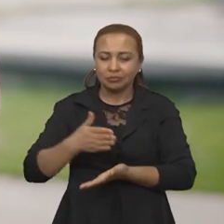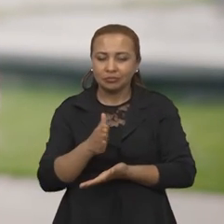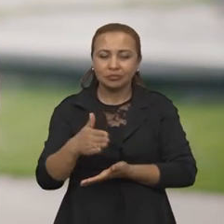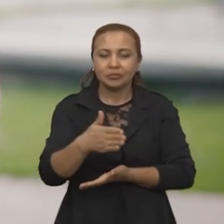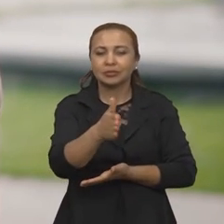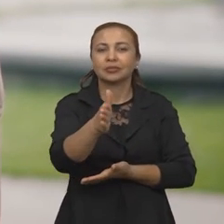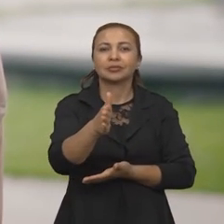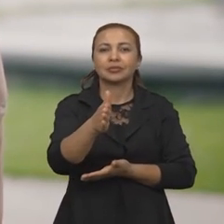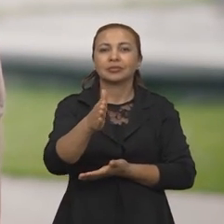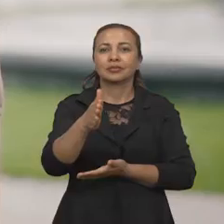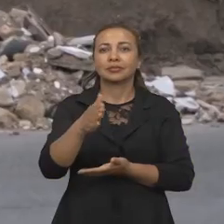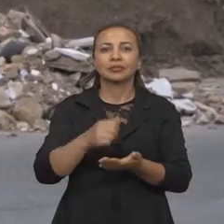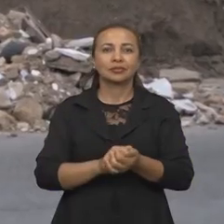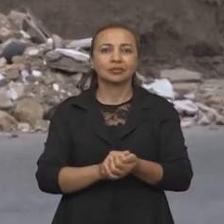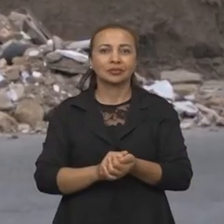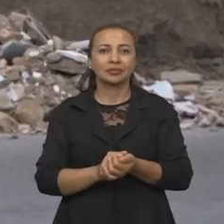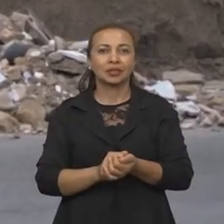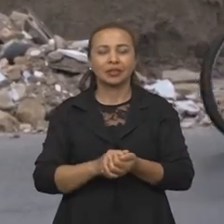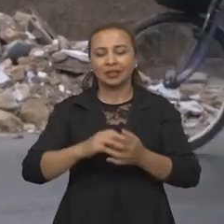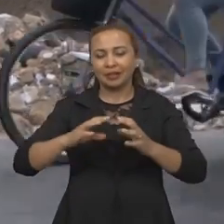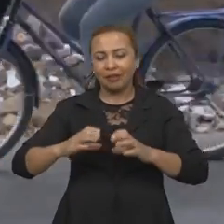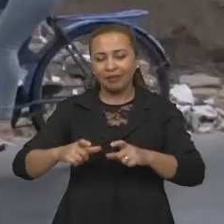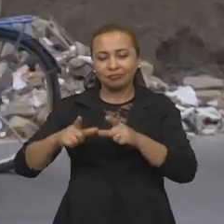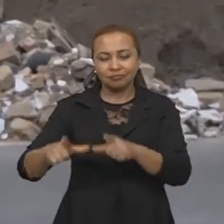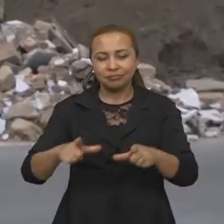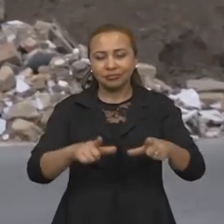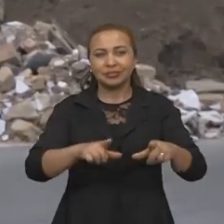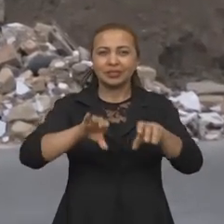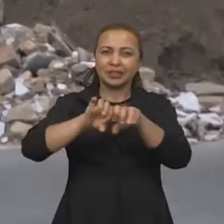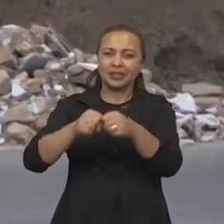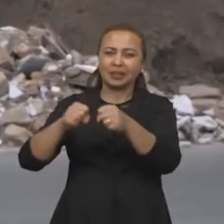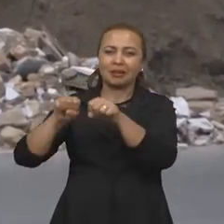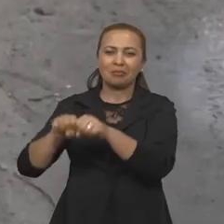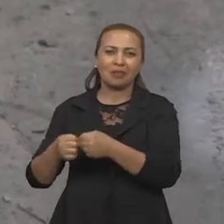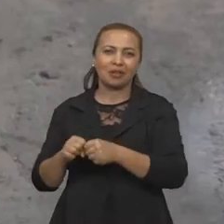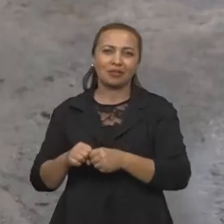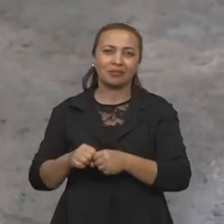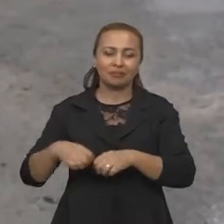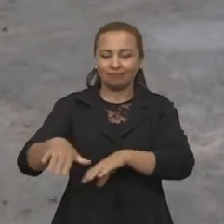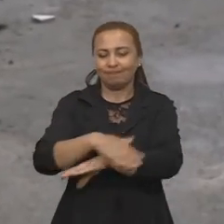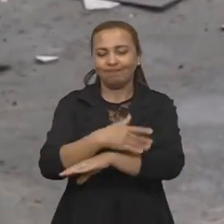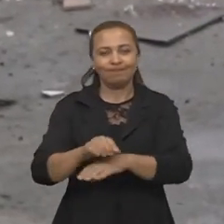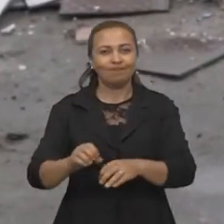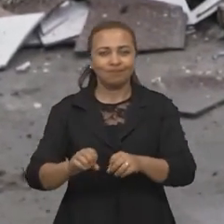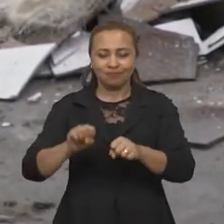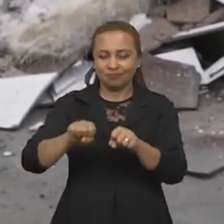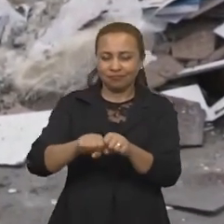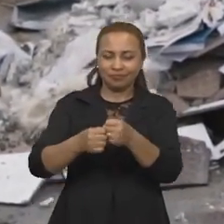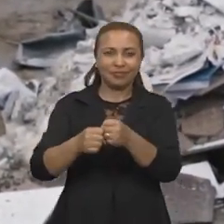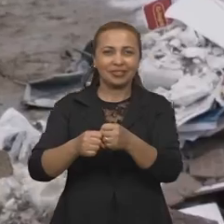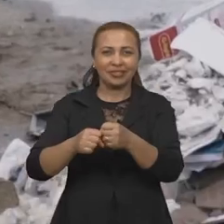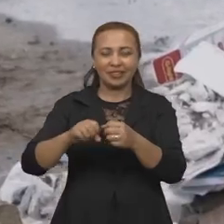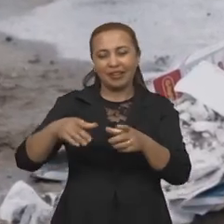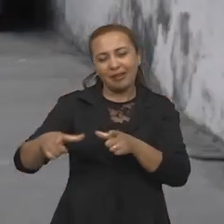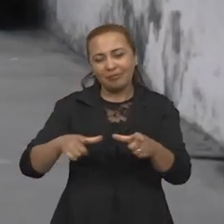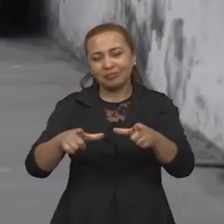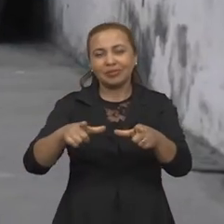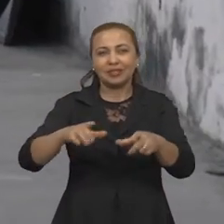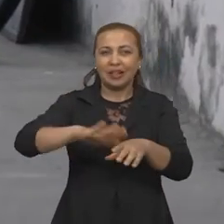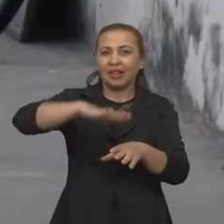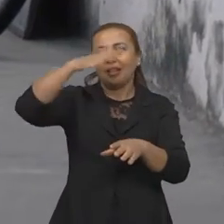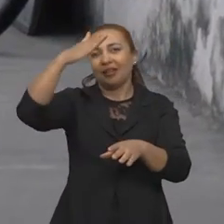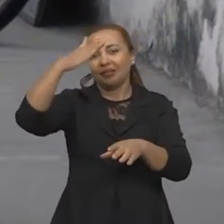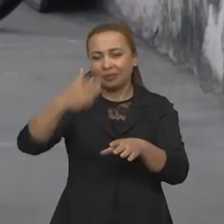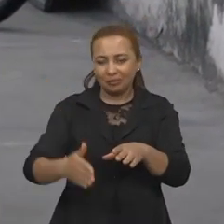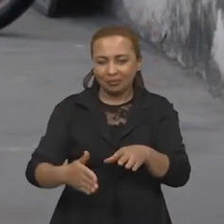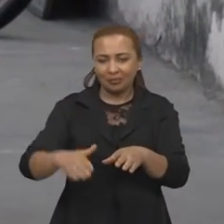para me situar. Então, os passeios que são quebrados, também passeios que não são regulares, são passeios alto e